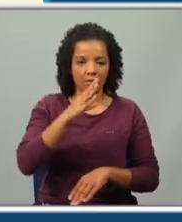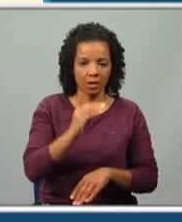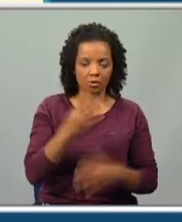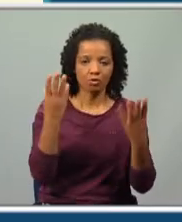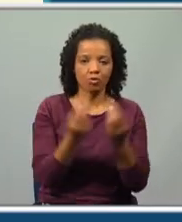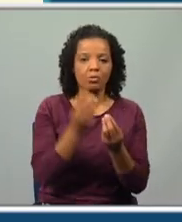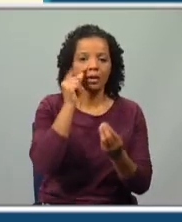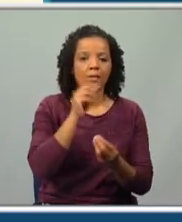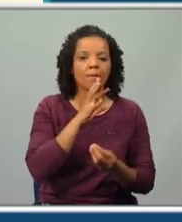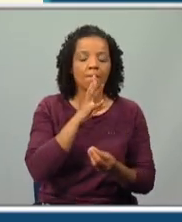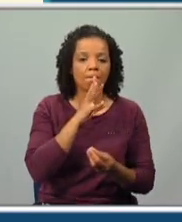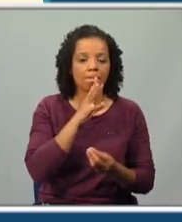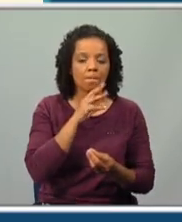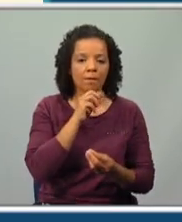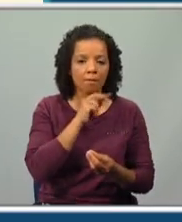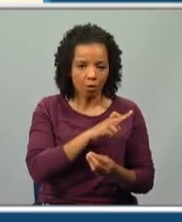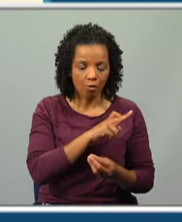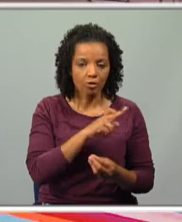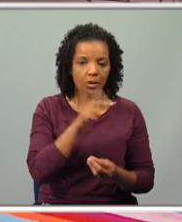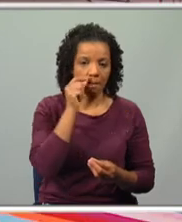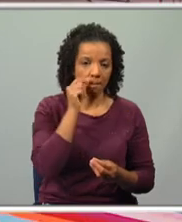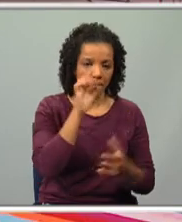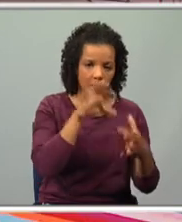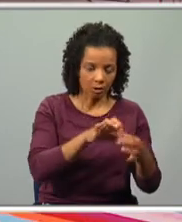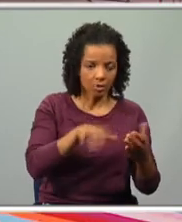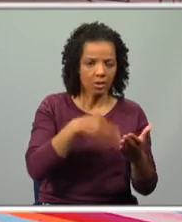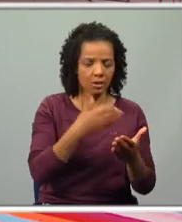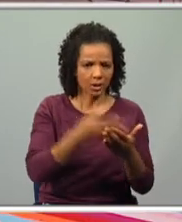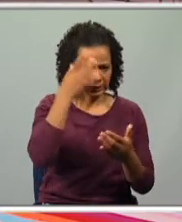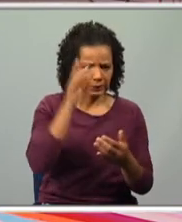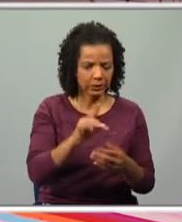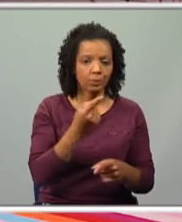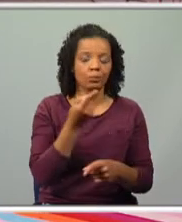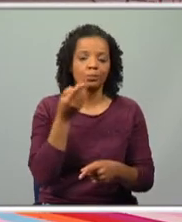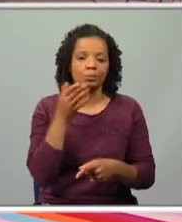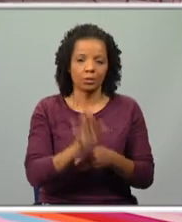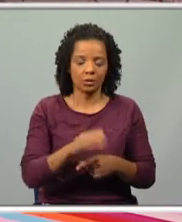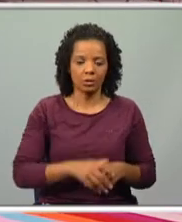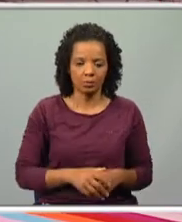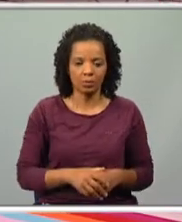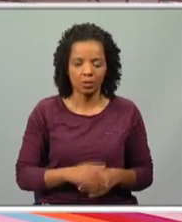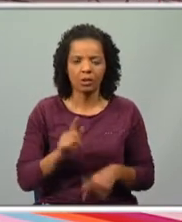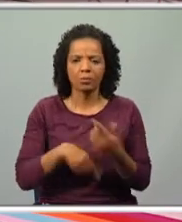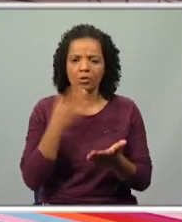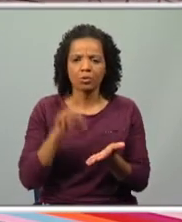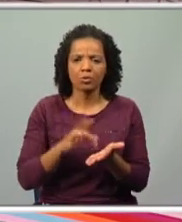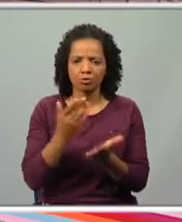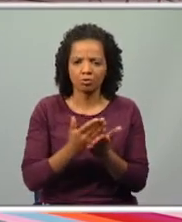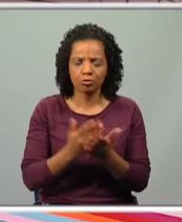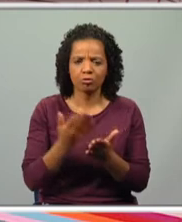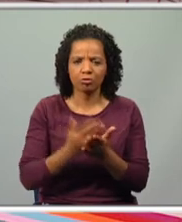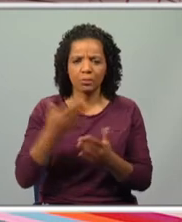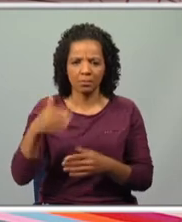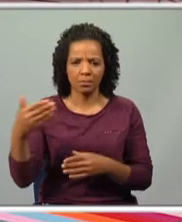avós paternos, o que também marcou muito e ele vai ter, por exemplo, uma figura no romance que vais estudar no décimo primeiro